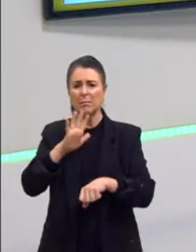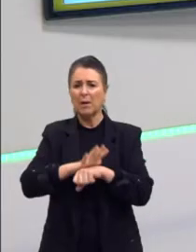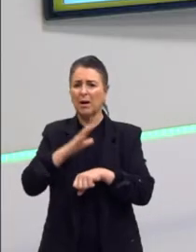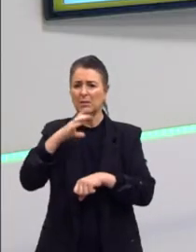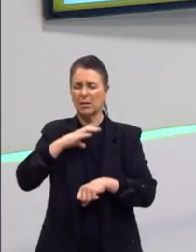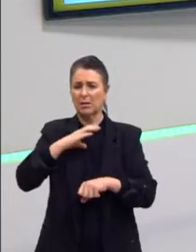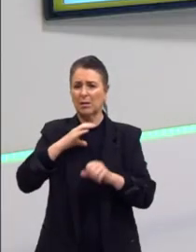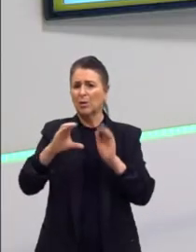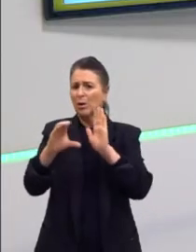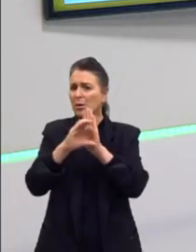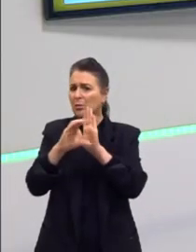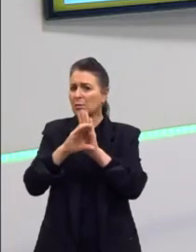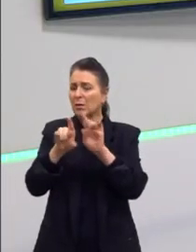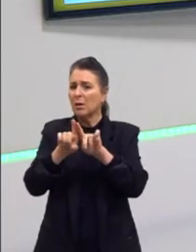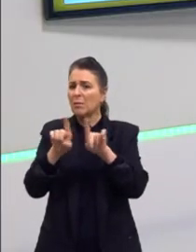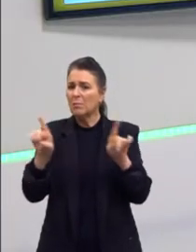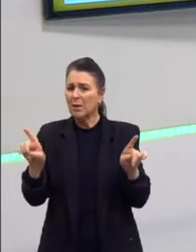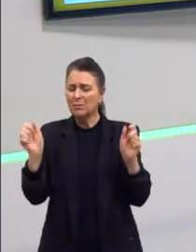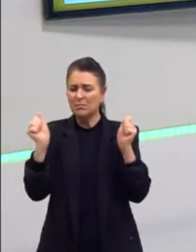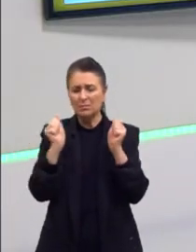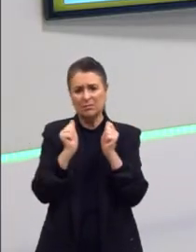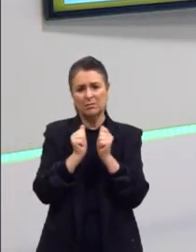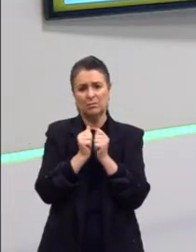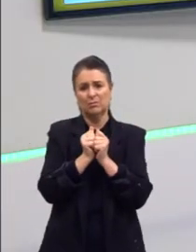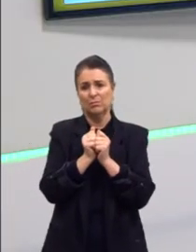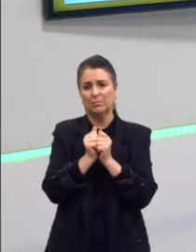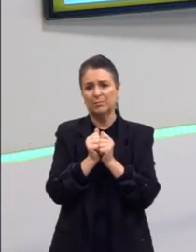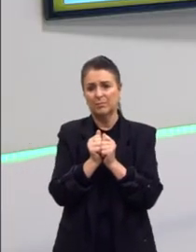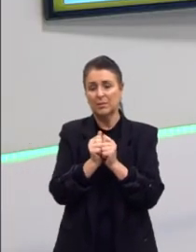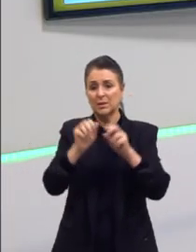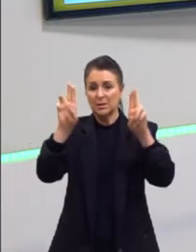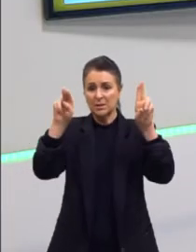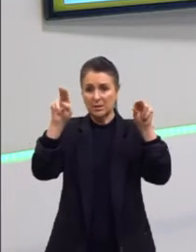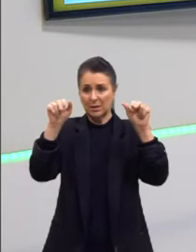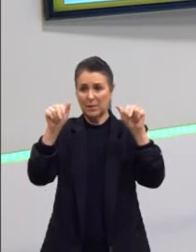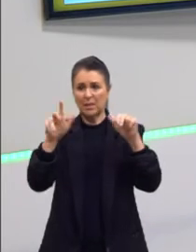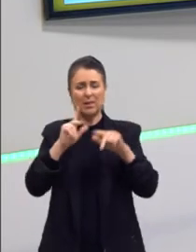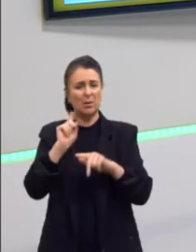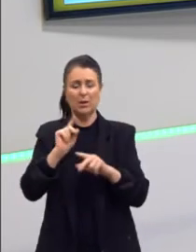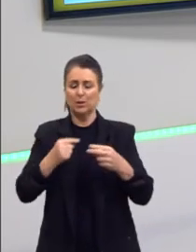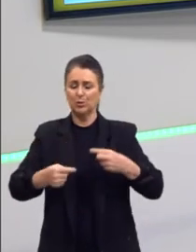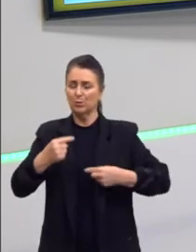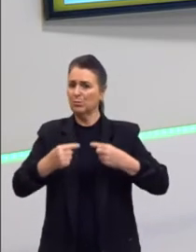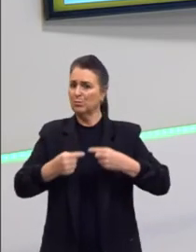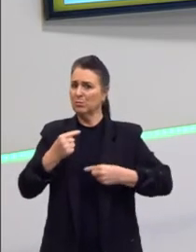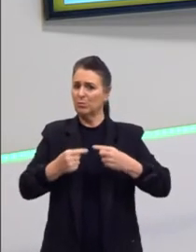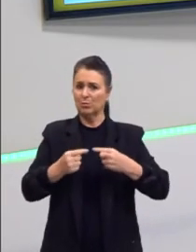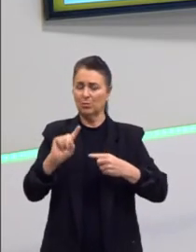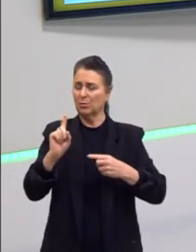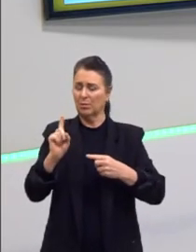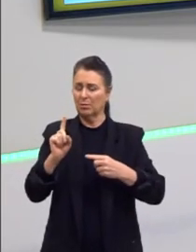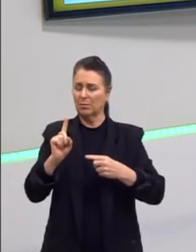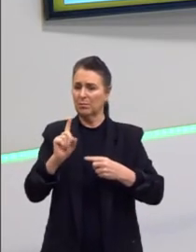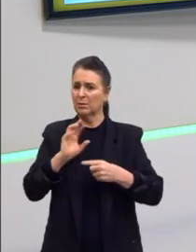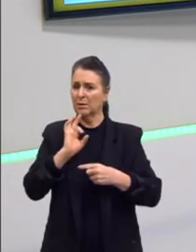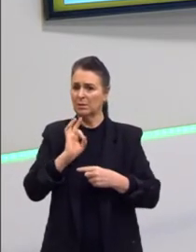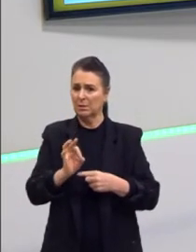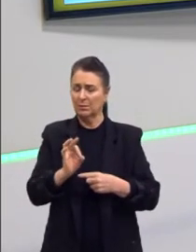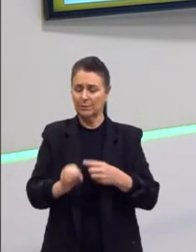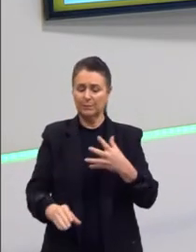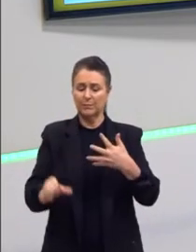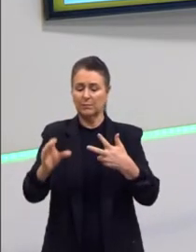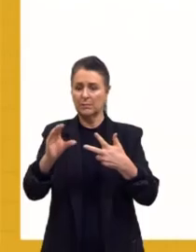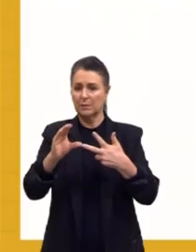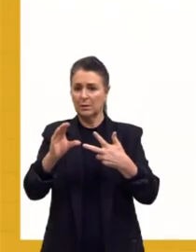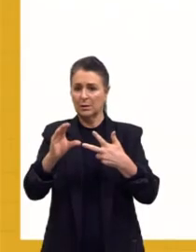e ela não estava junto aí nessa questão tão fortemente. Não essa questão tem nada a ver. Opção C.